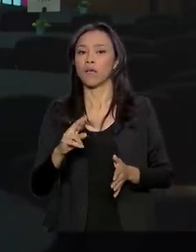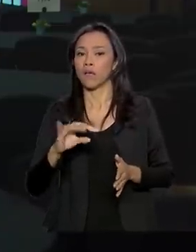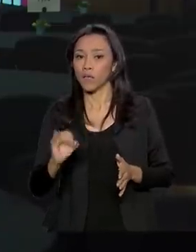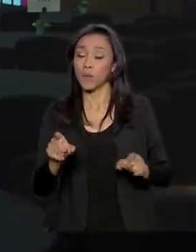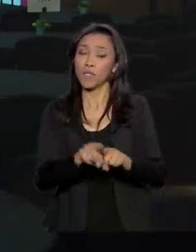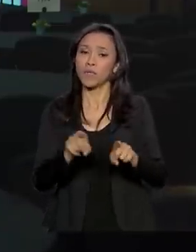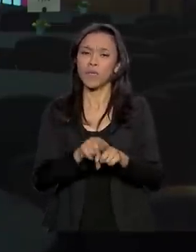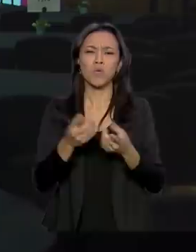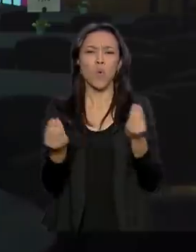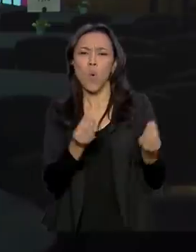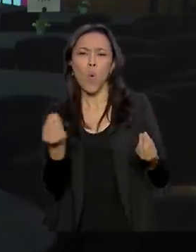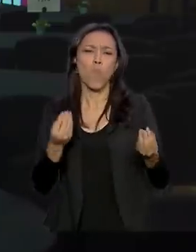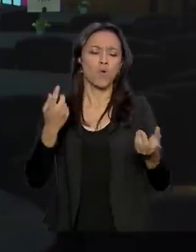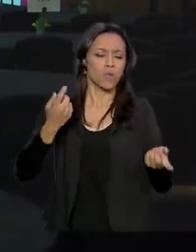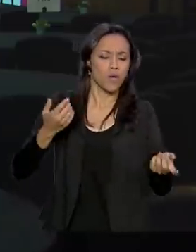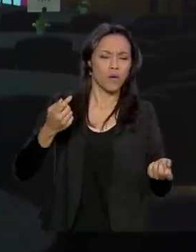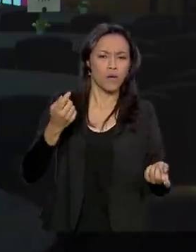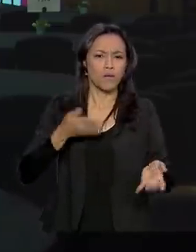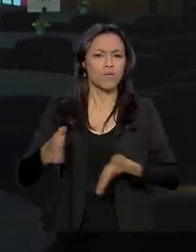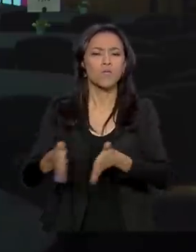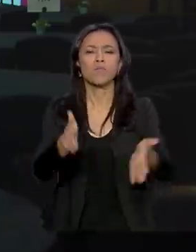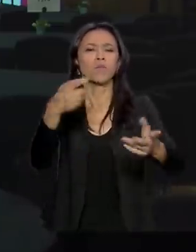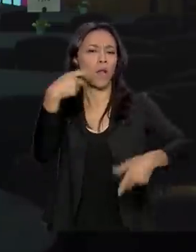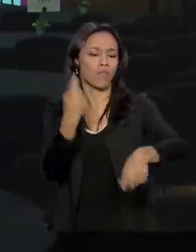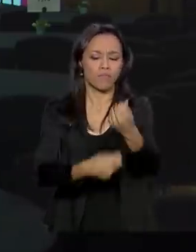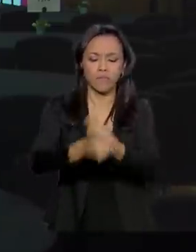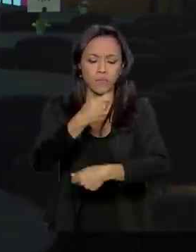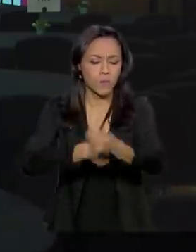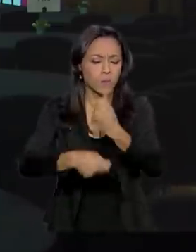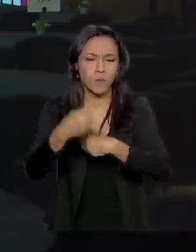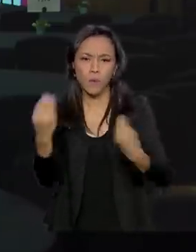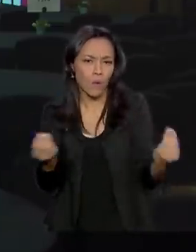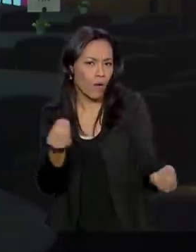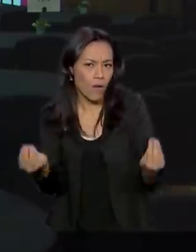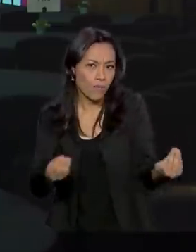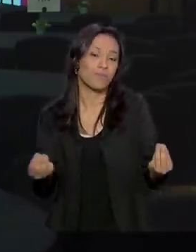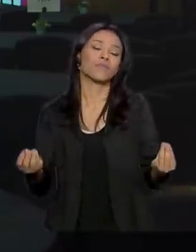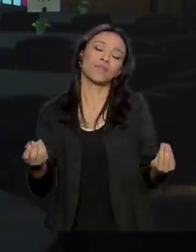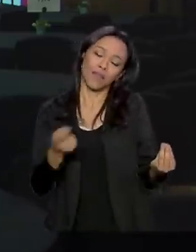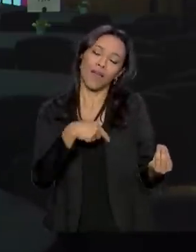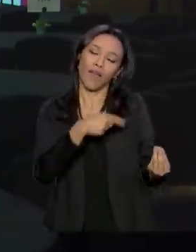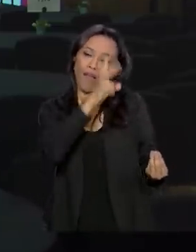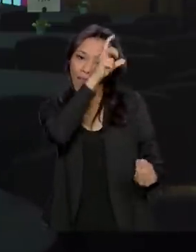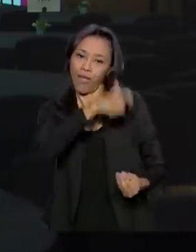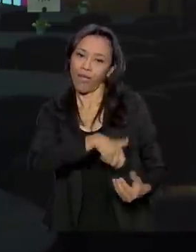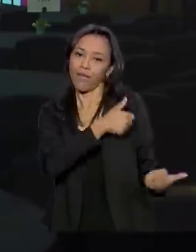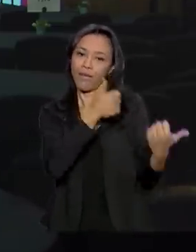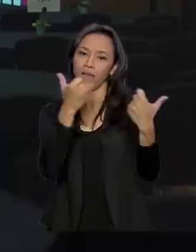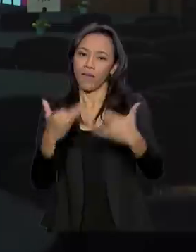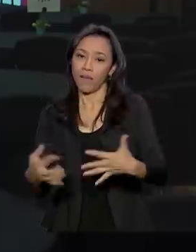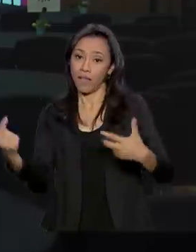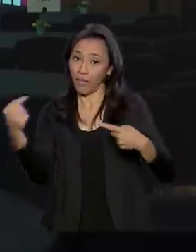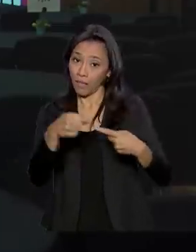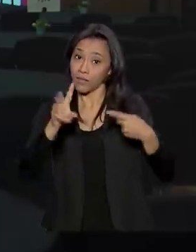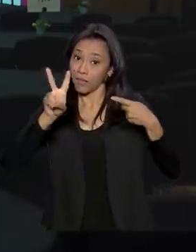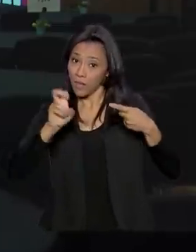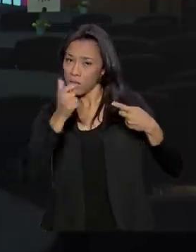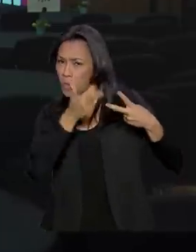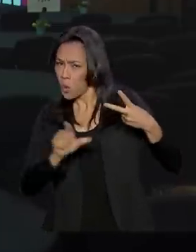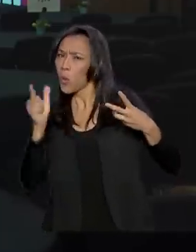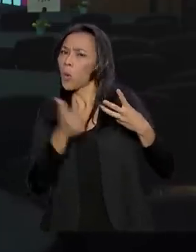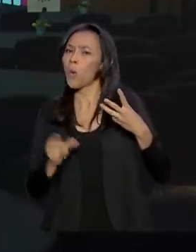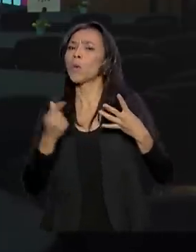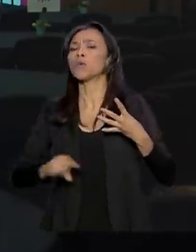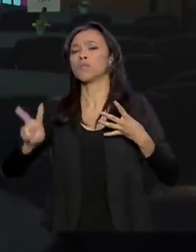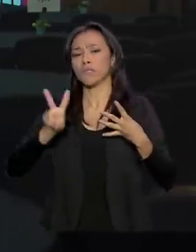econômico. O vice-presidente, general Hamilton Mourão, vai falar sobre sobre esses e outros temas para uma plateia